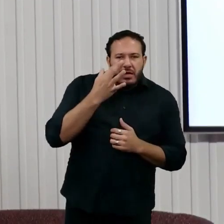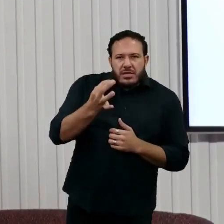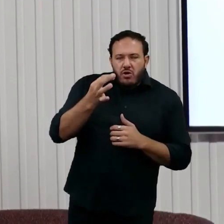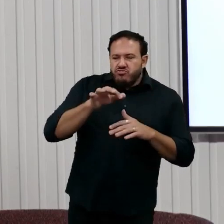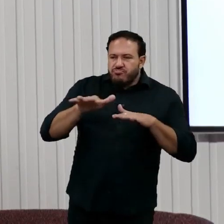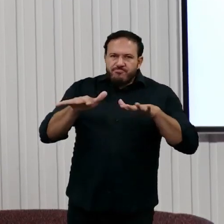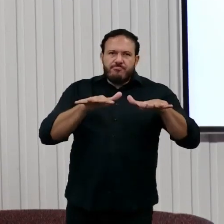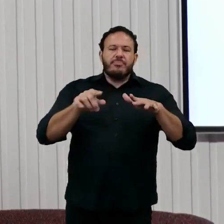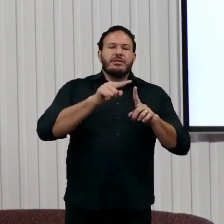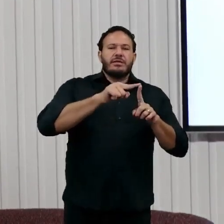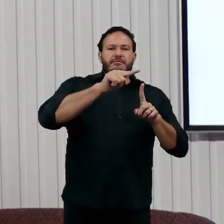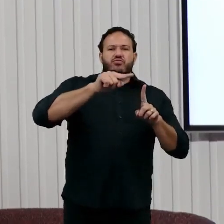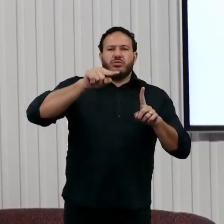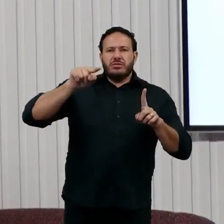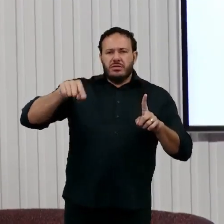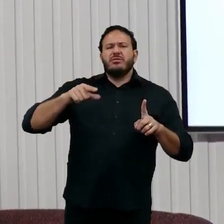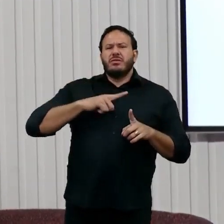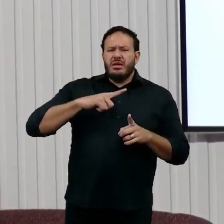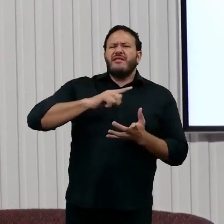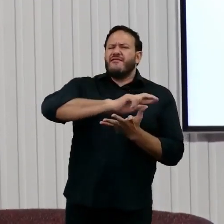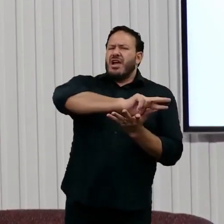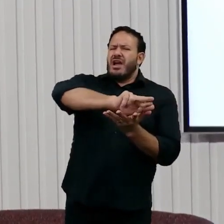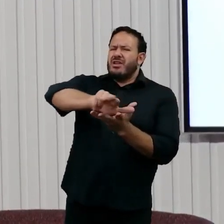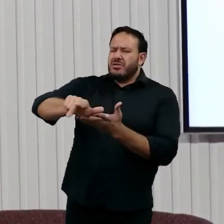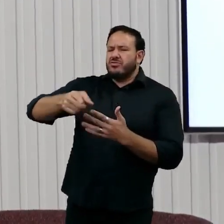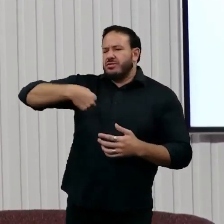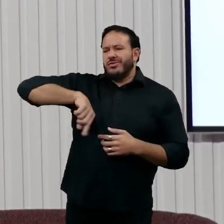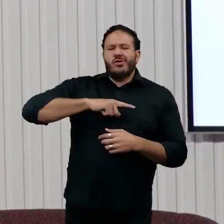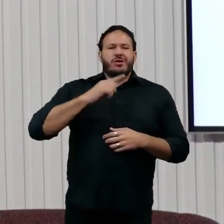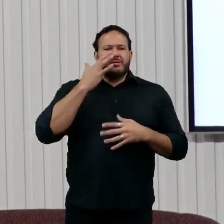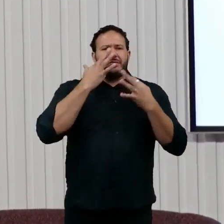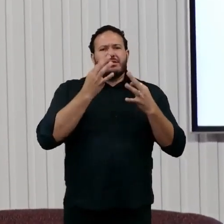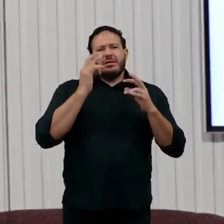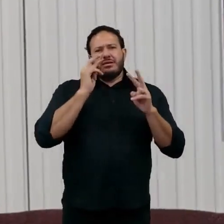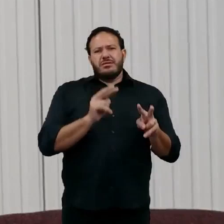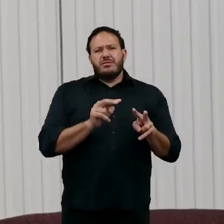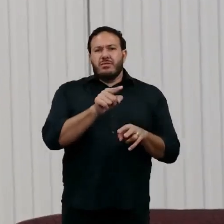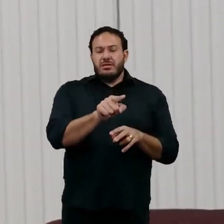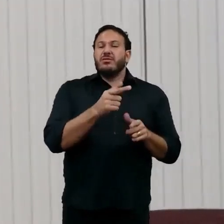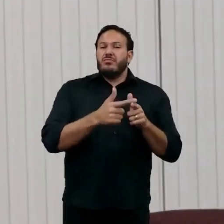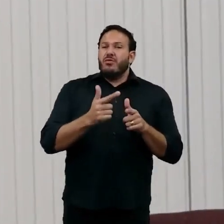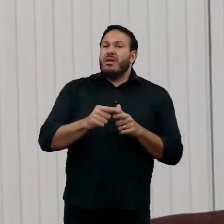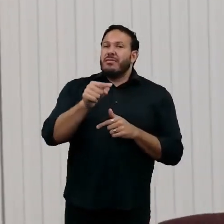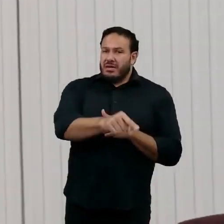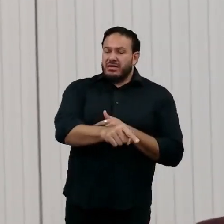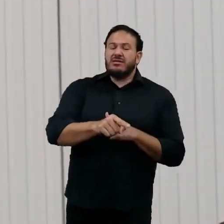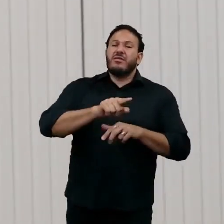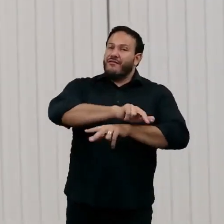sendo que tem várias outras coisas para prestar atenção e esse é o problema então vários sistemas